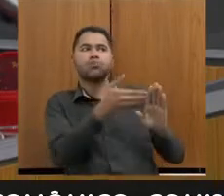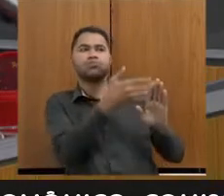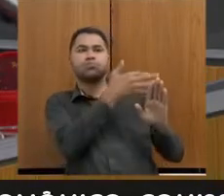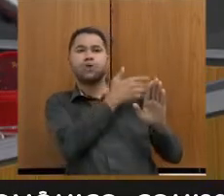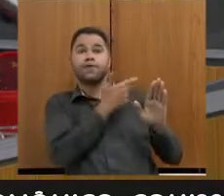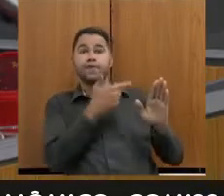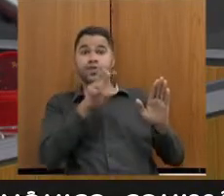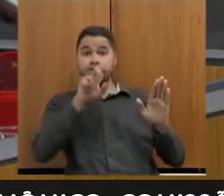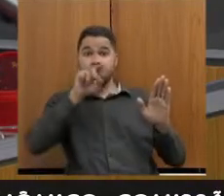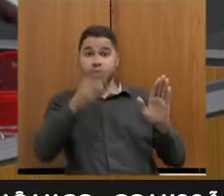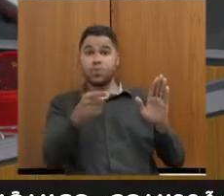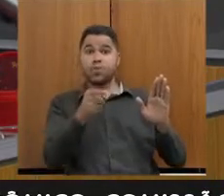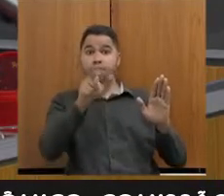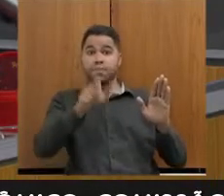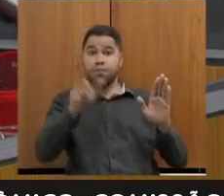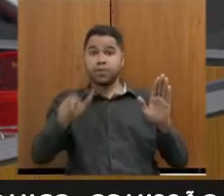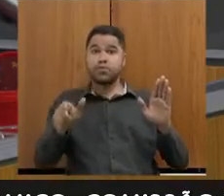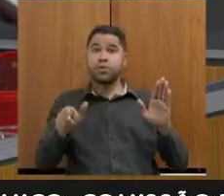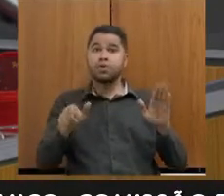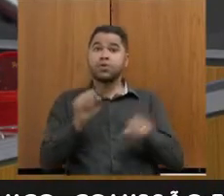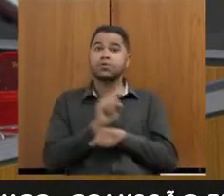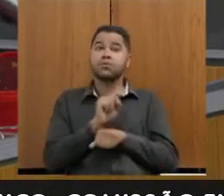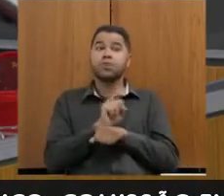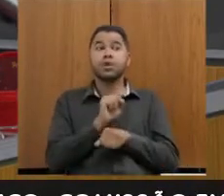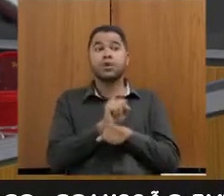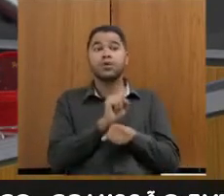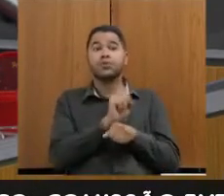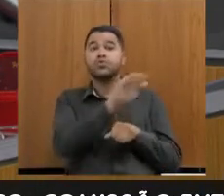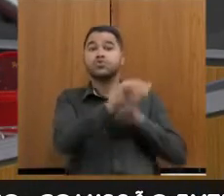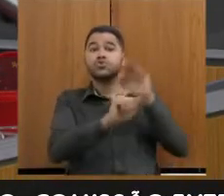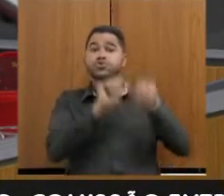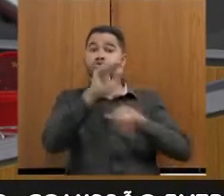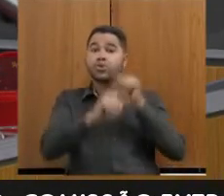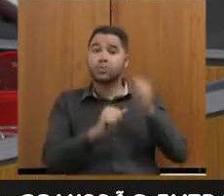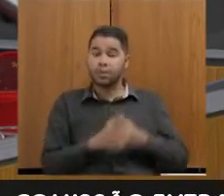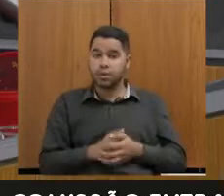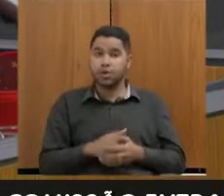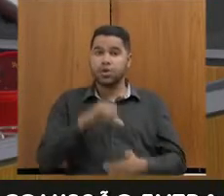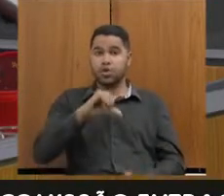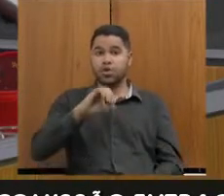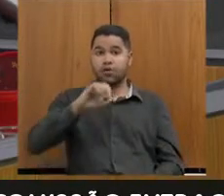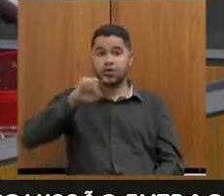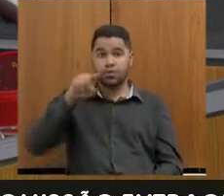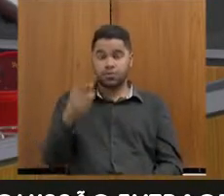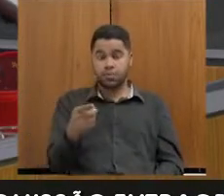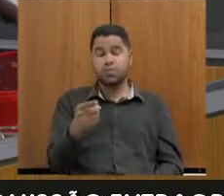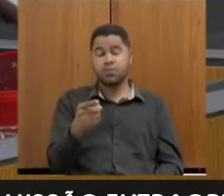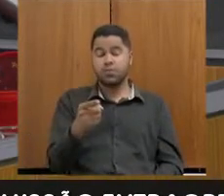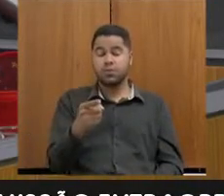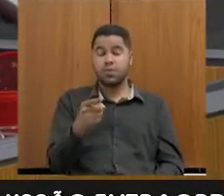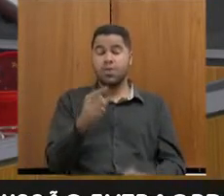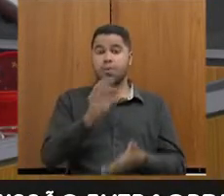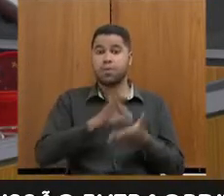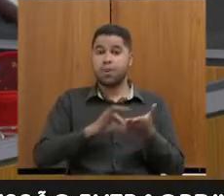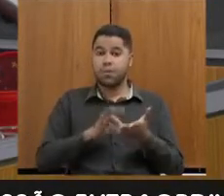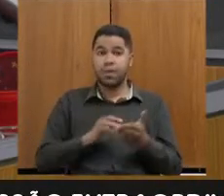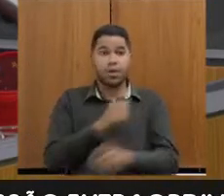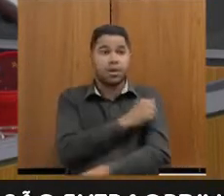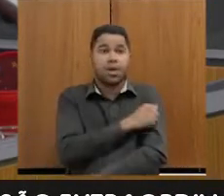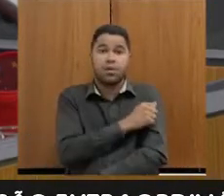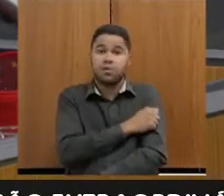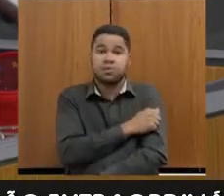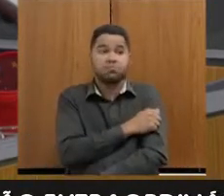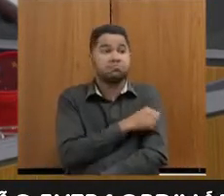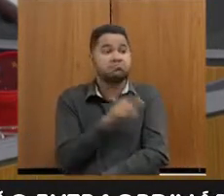25 mil pessoas, se não me engano, aguardando nomeação de concurso, 90 mil contratos temporários e muitos alunos sem